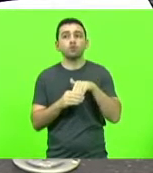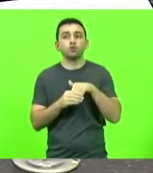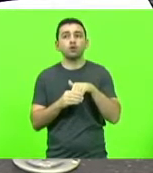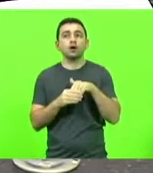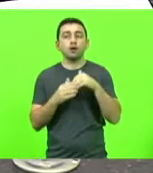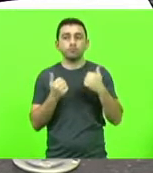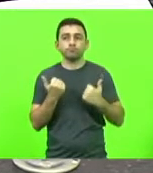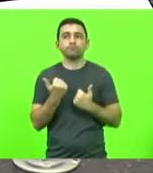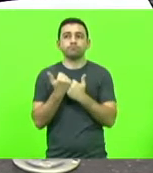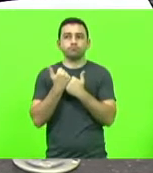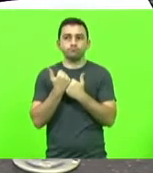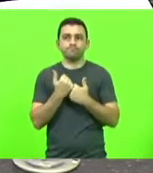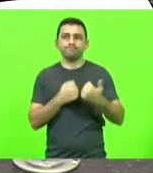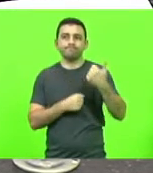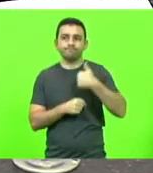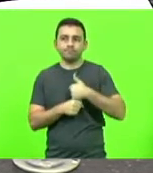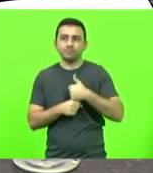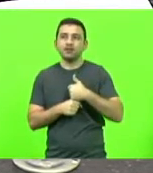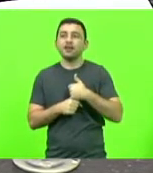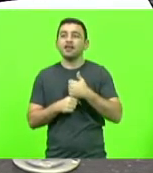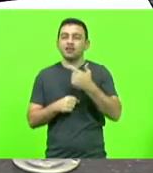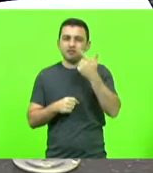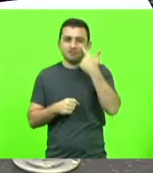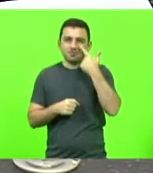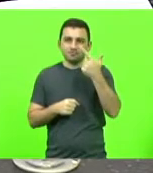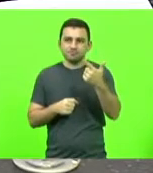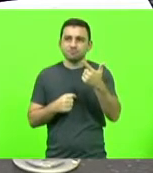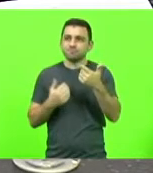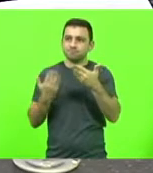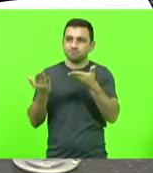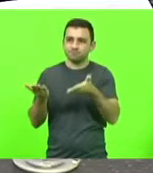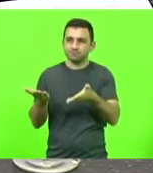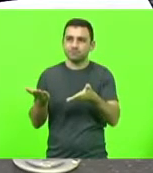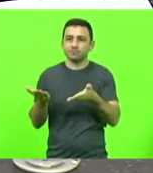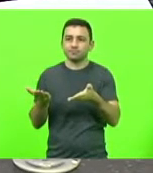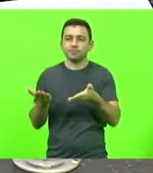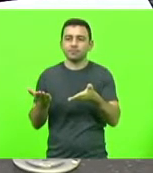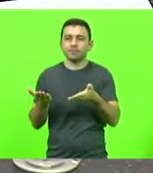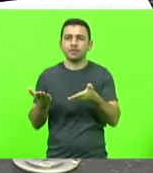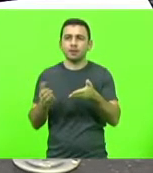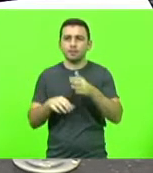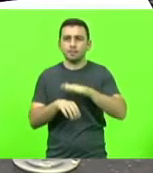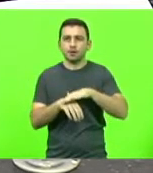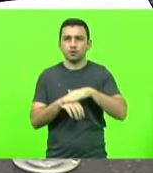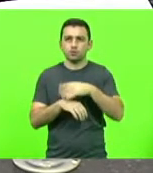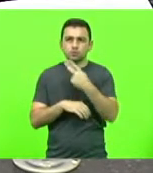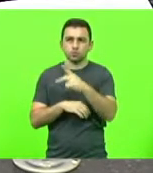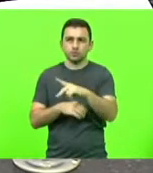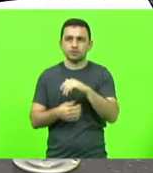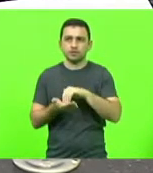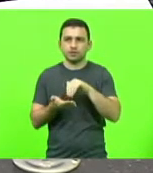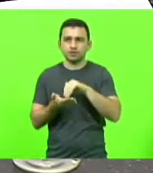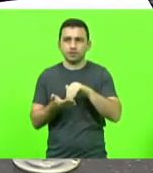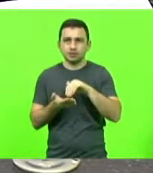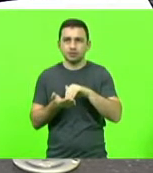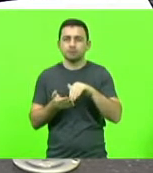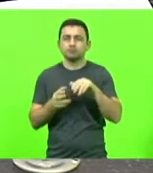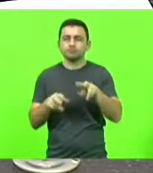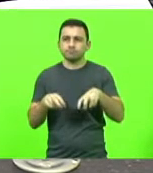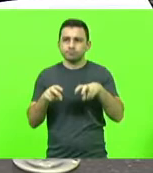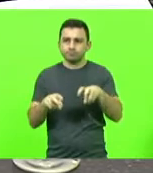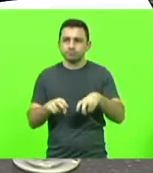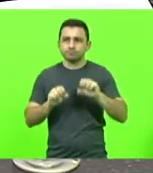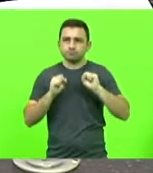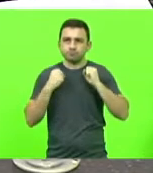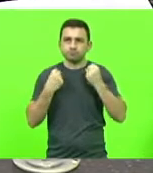dos nossos suplentes. E quando vejo que V. Exª, uma das ações como secretário da Agricultura do município, defende